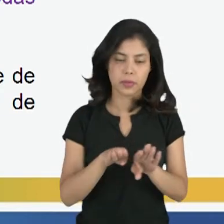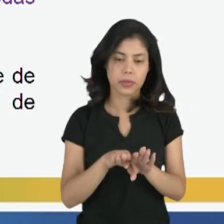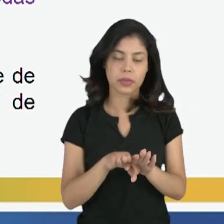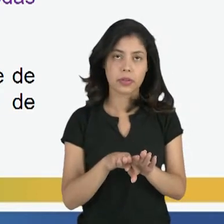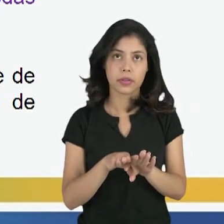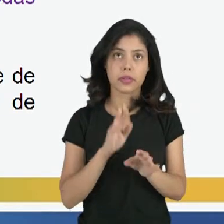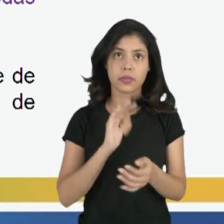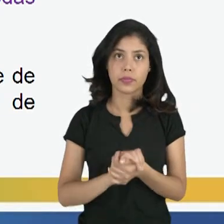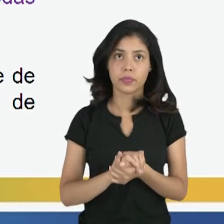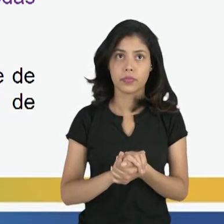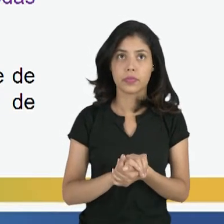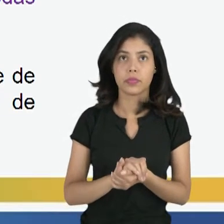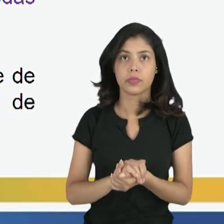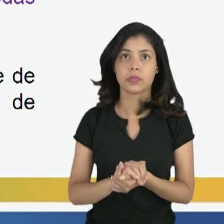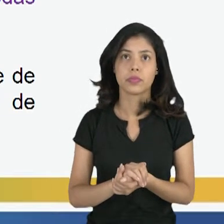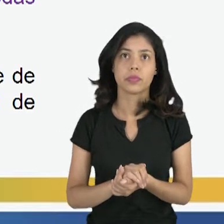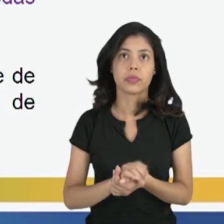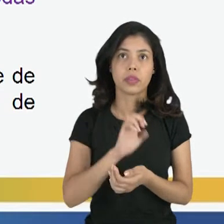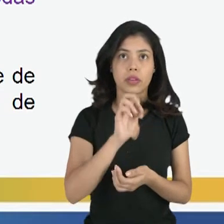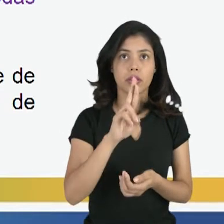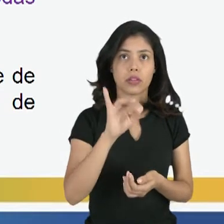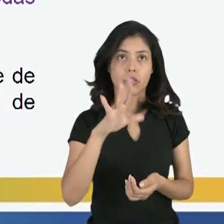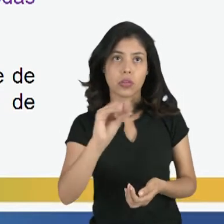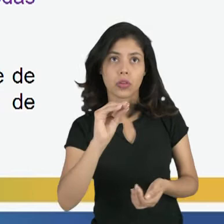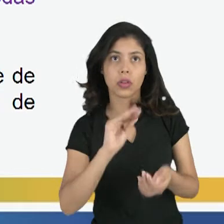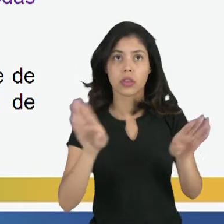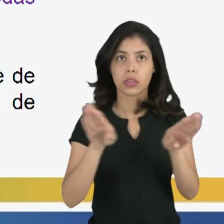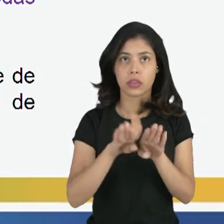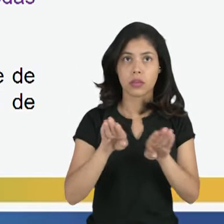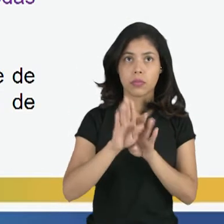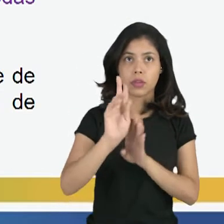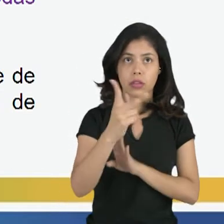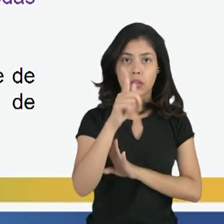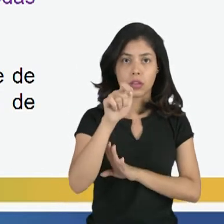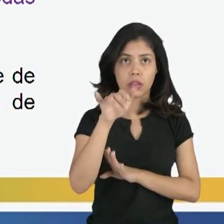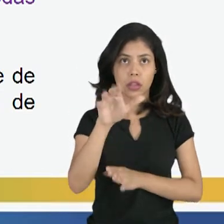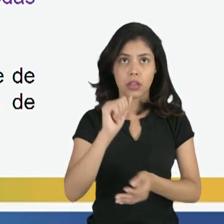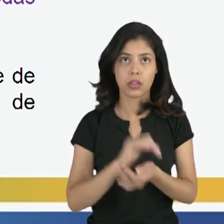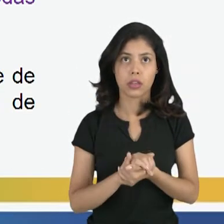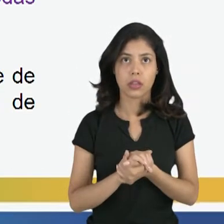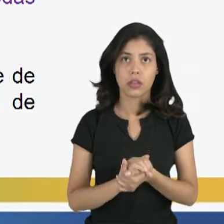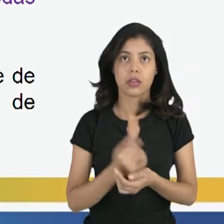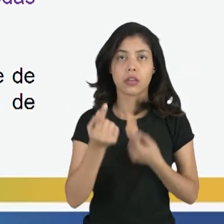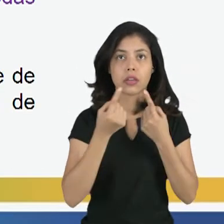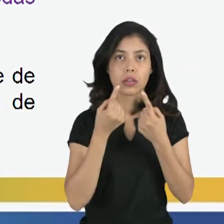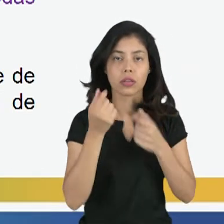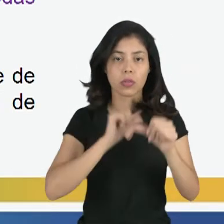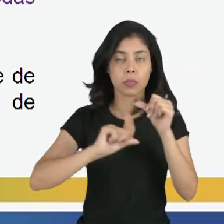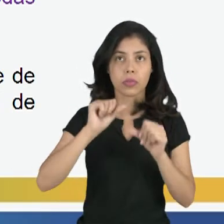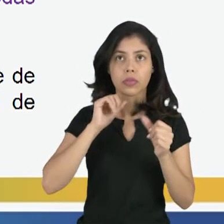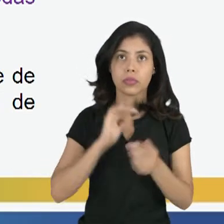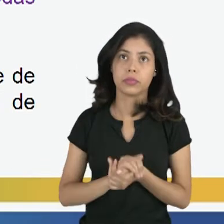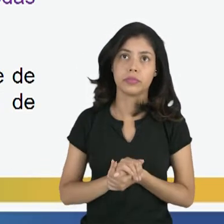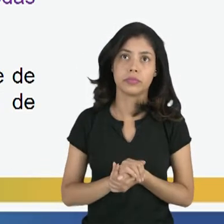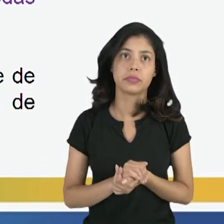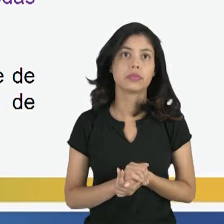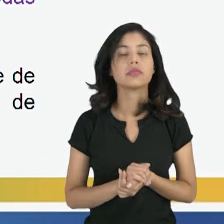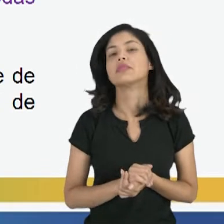estoicos, né? E no pensamento de Hegel, a dialética como síntese dos opostos.